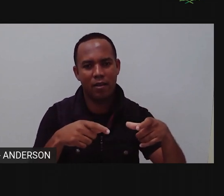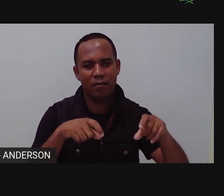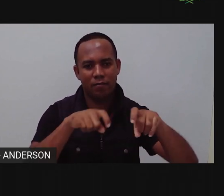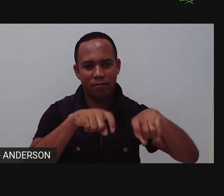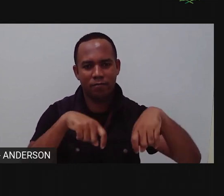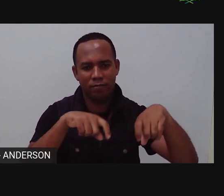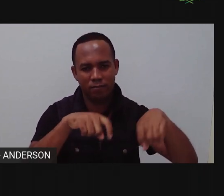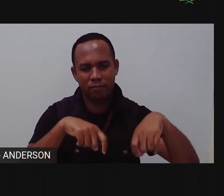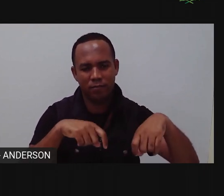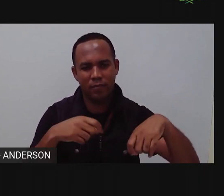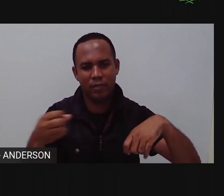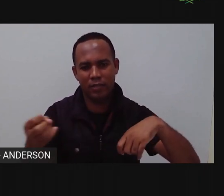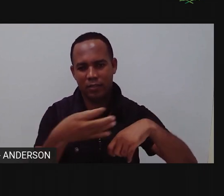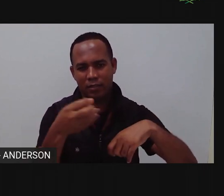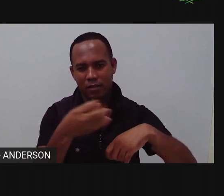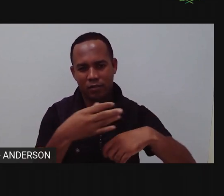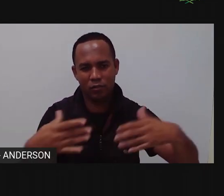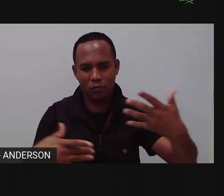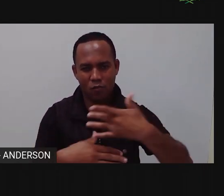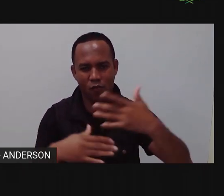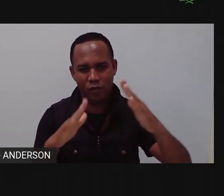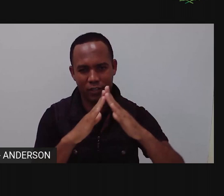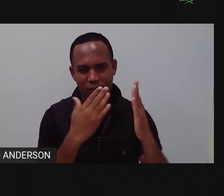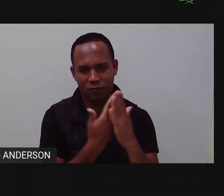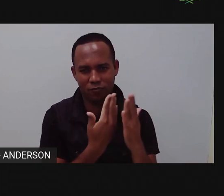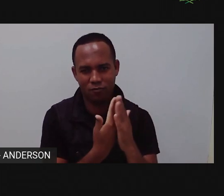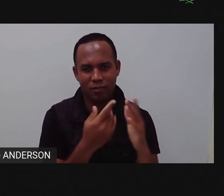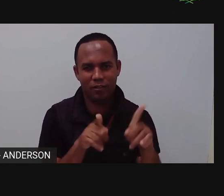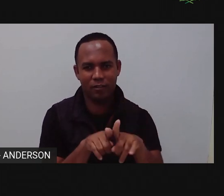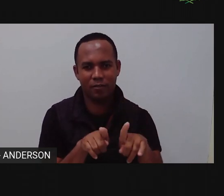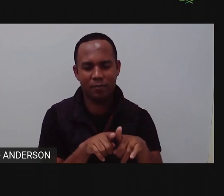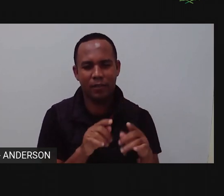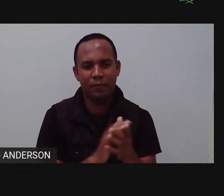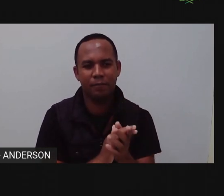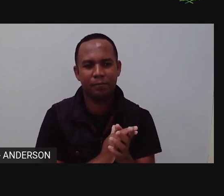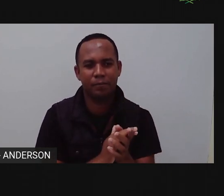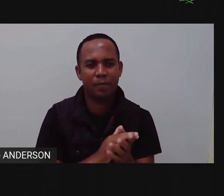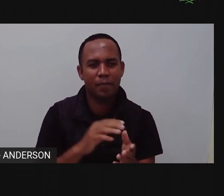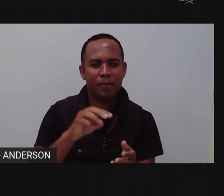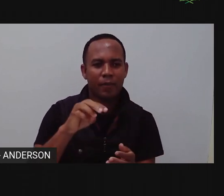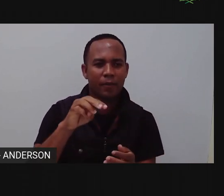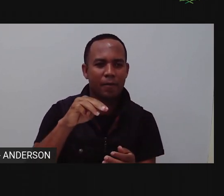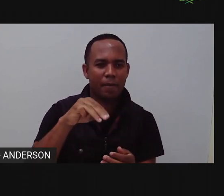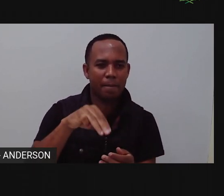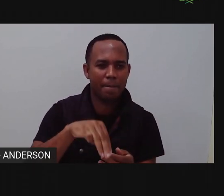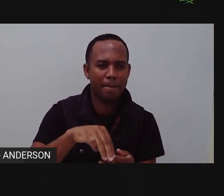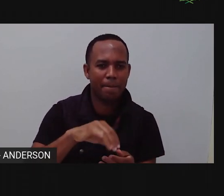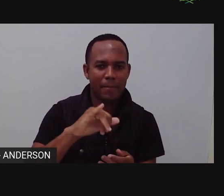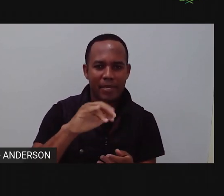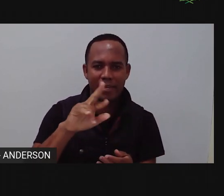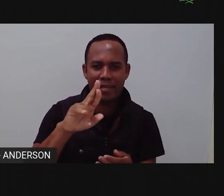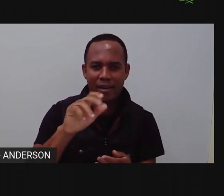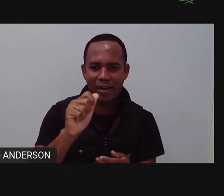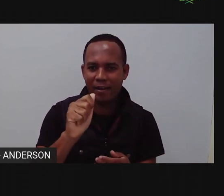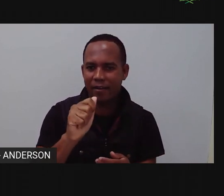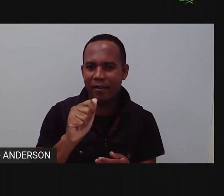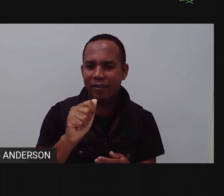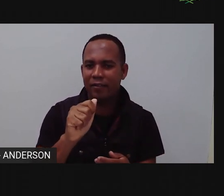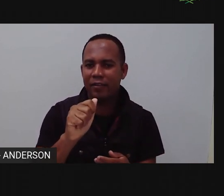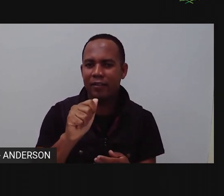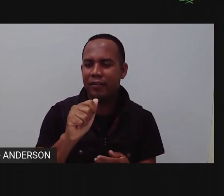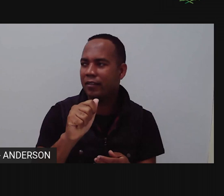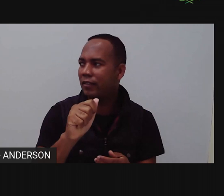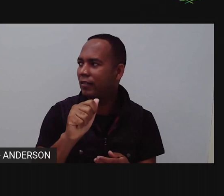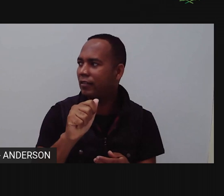na Cidade Nova. Isso. E Mira Hilton... Ah, Mira Hilton tem aqui... Ele mandou duas mensagens pra gente,